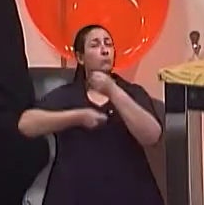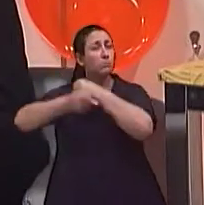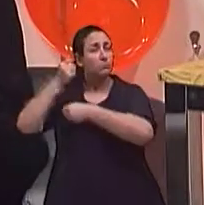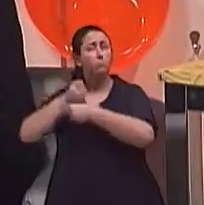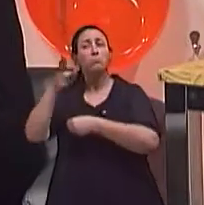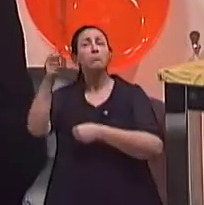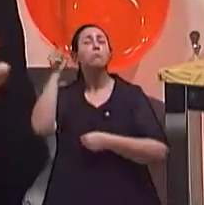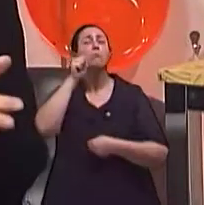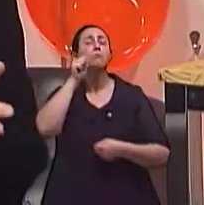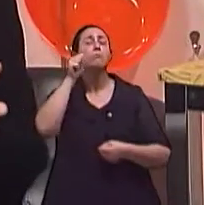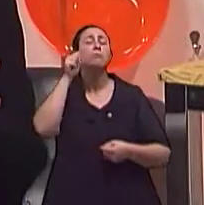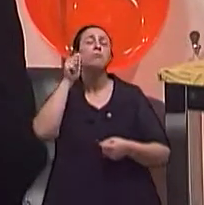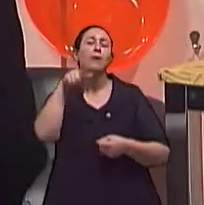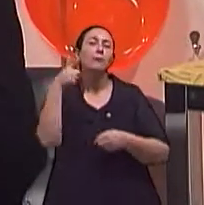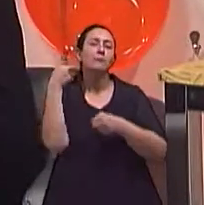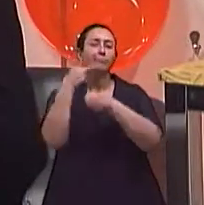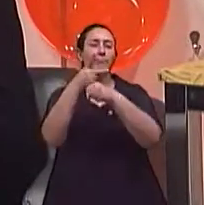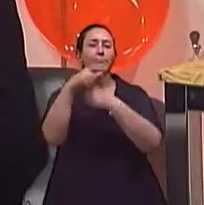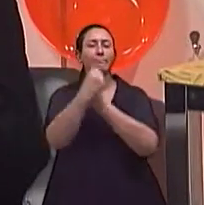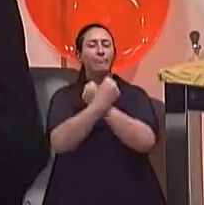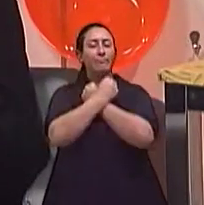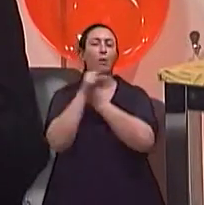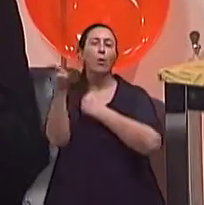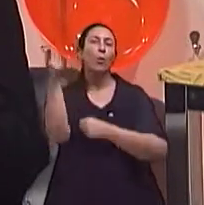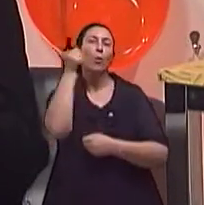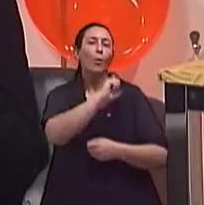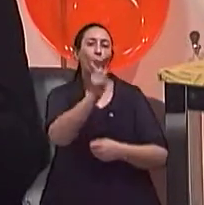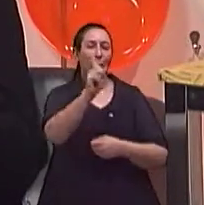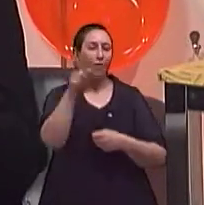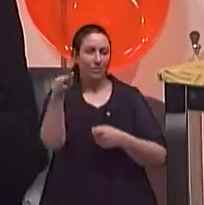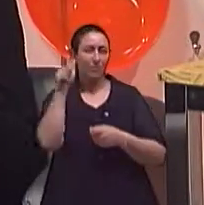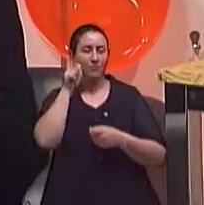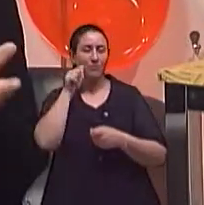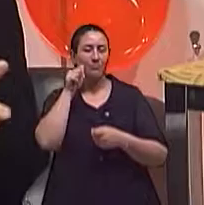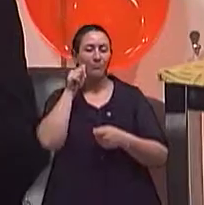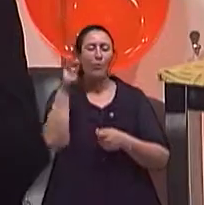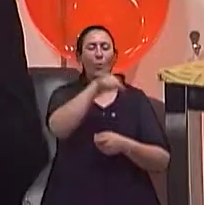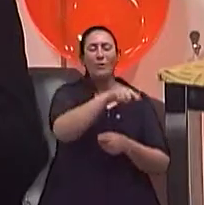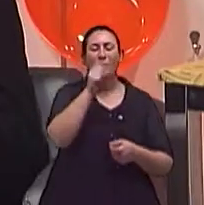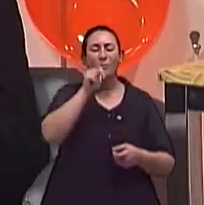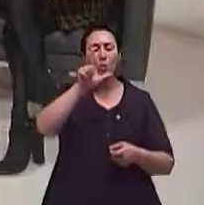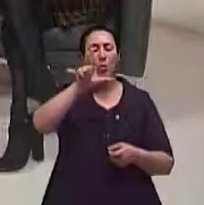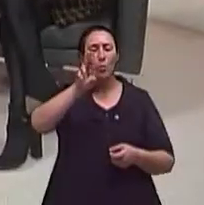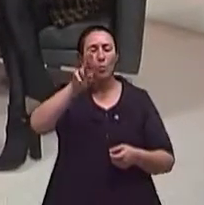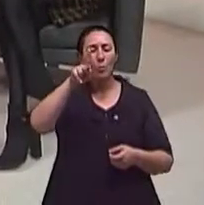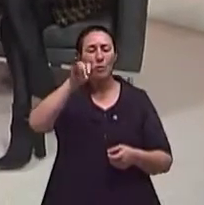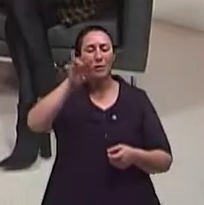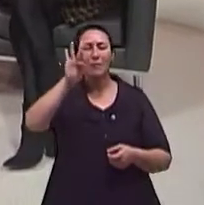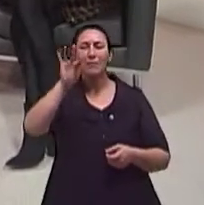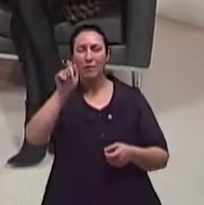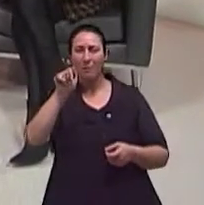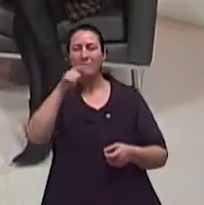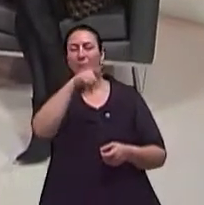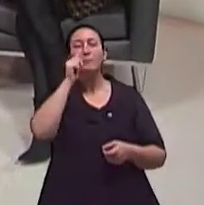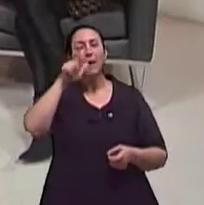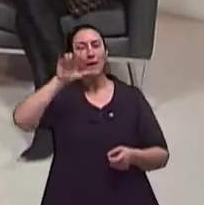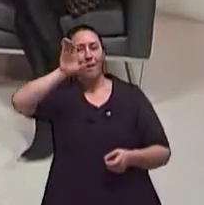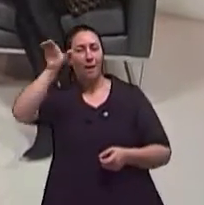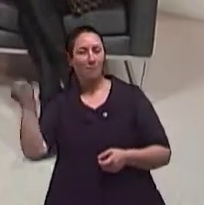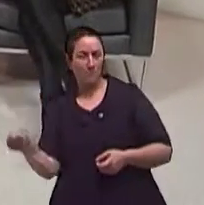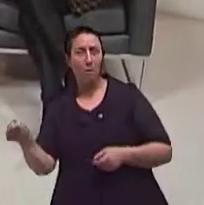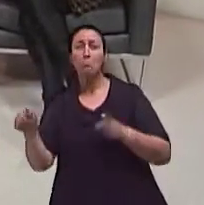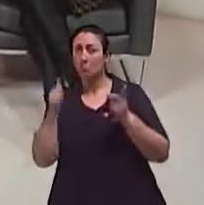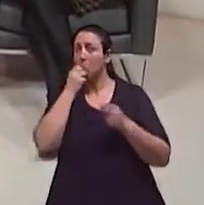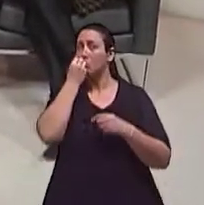de atriz coadjuvante, só que ela não ganhou, porque quem ganhou foi a Lupita, aquela menina de descendência africana que estava